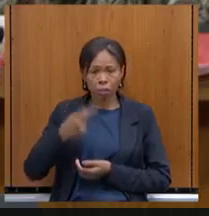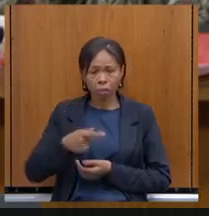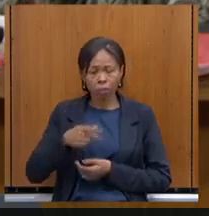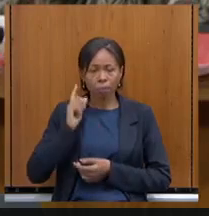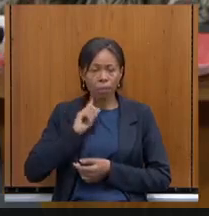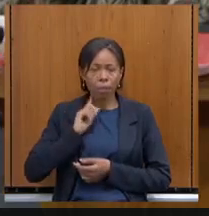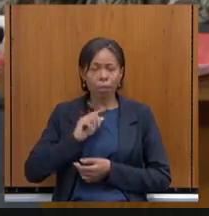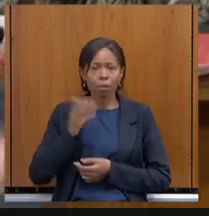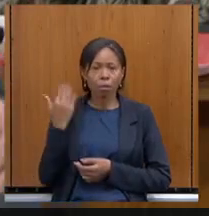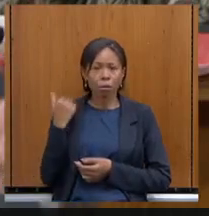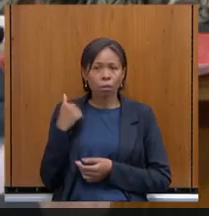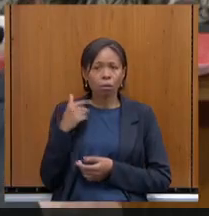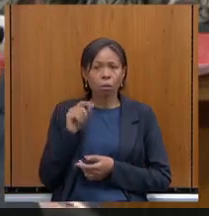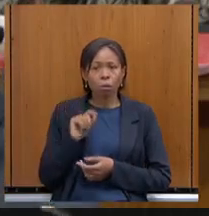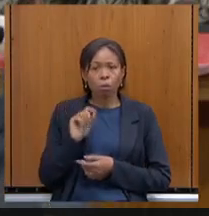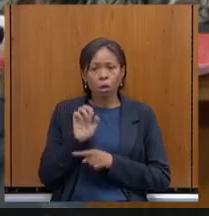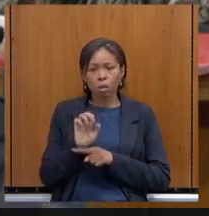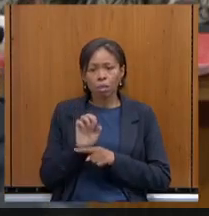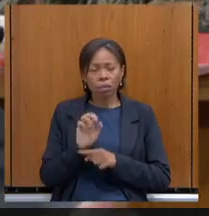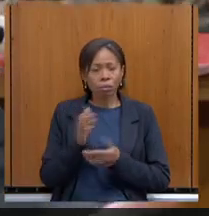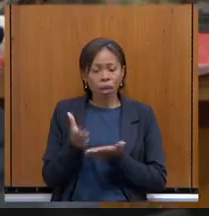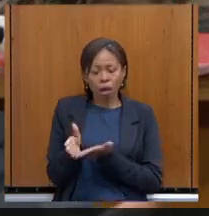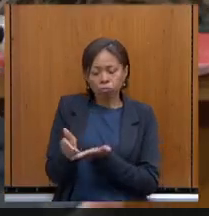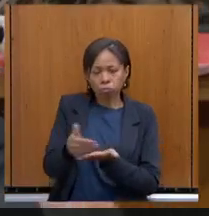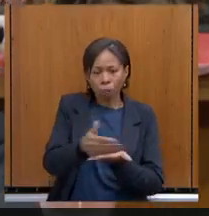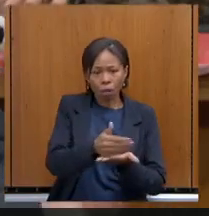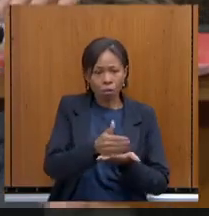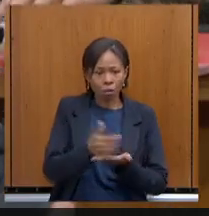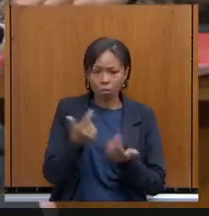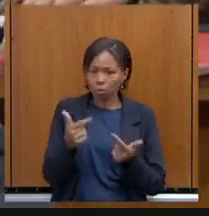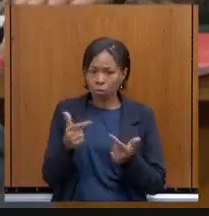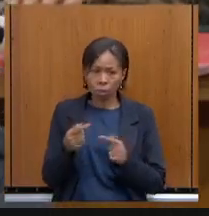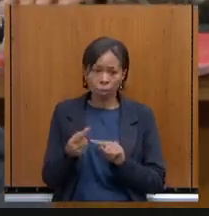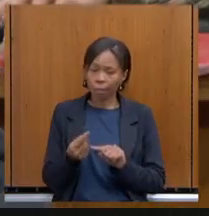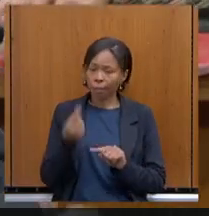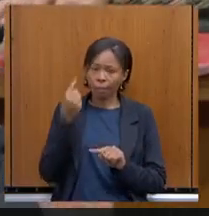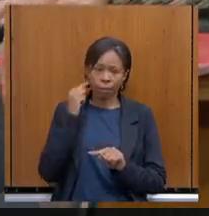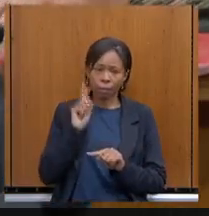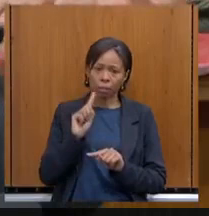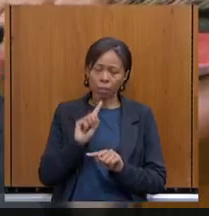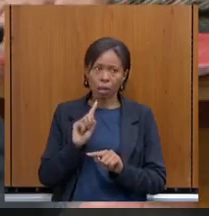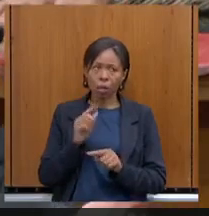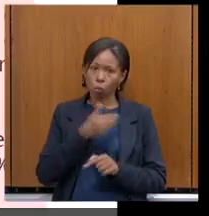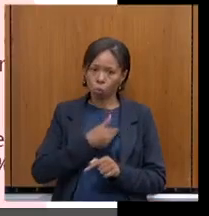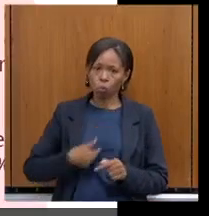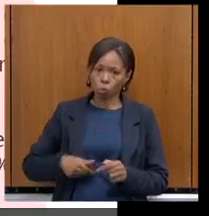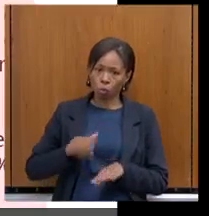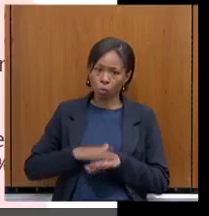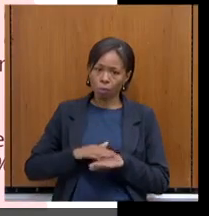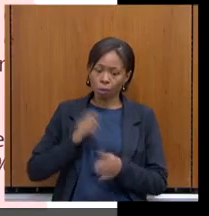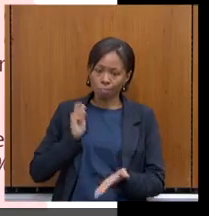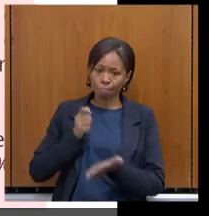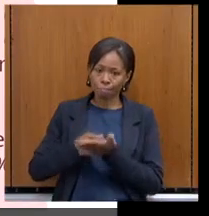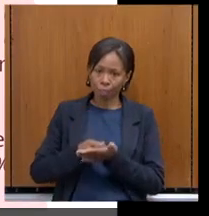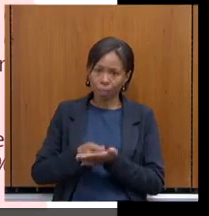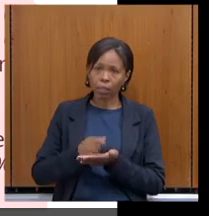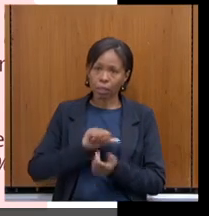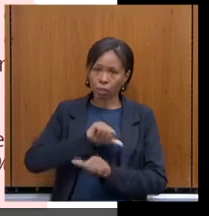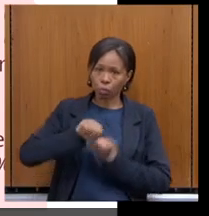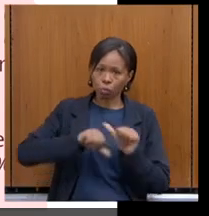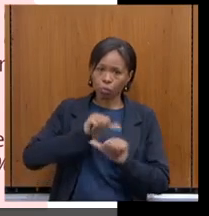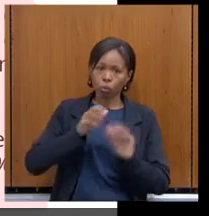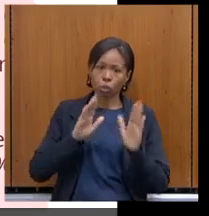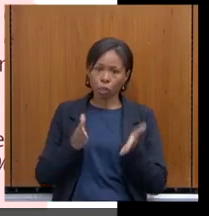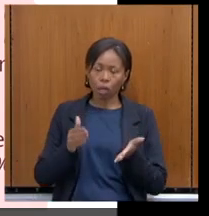não tinha essa arrecadação, na realidade ele até pagava, a gente conseguiu reverter, essa é uma importante receita para o sistema previdenciário,